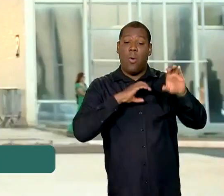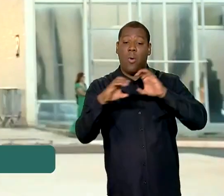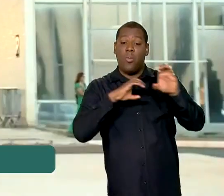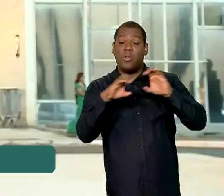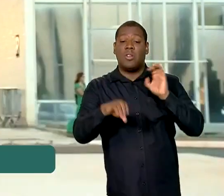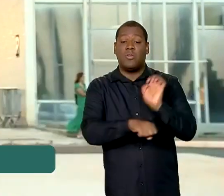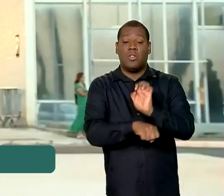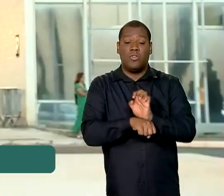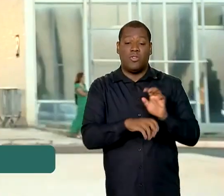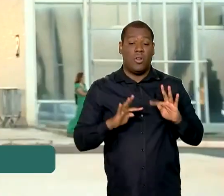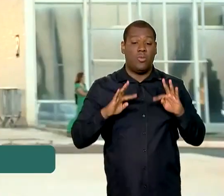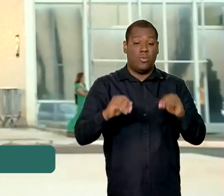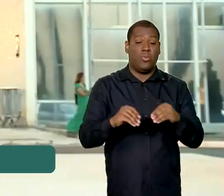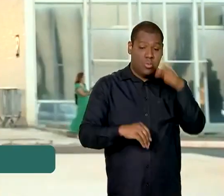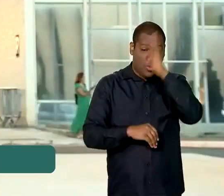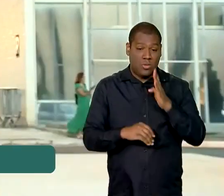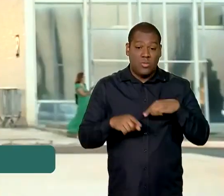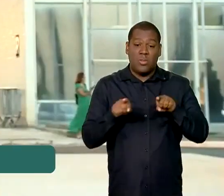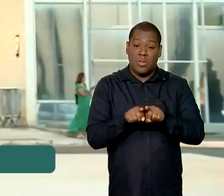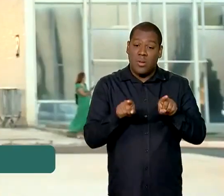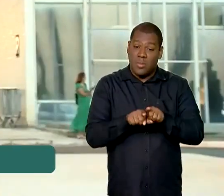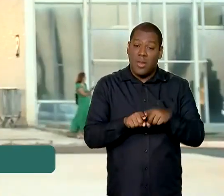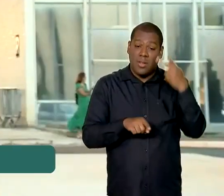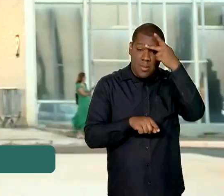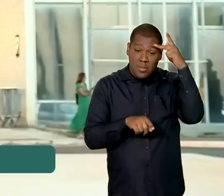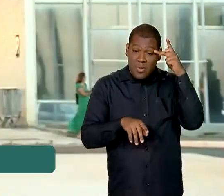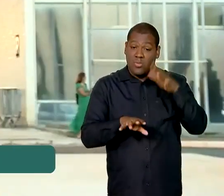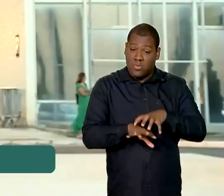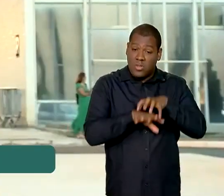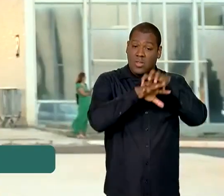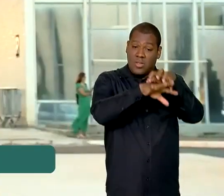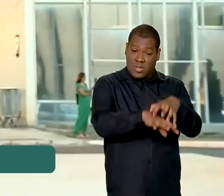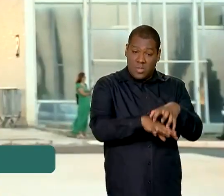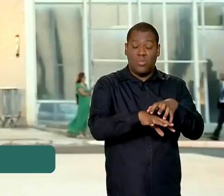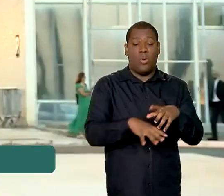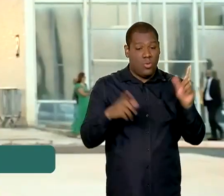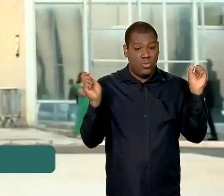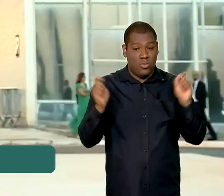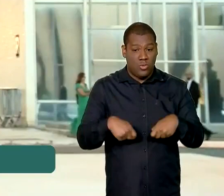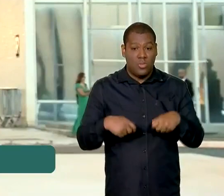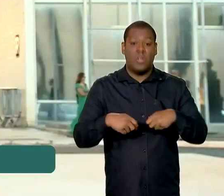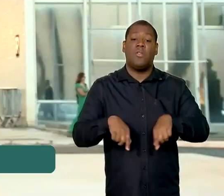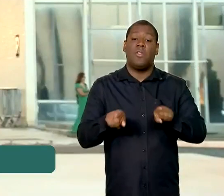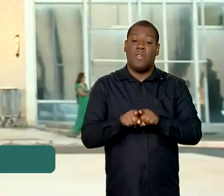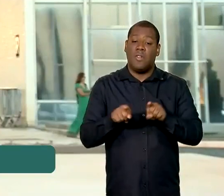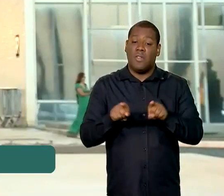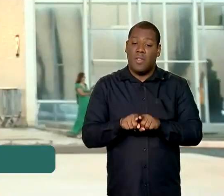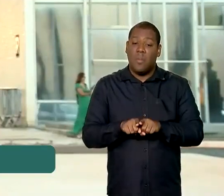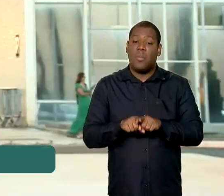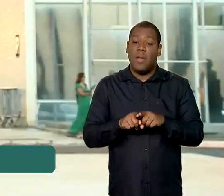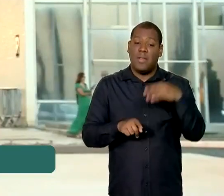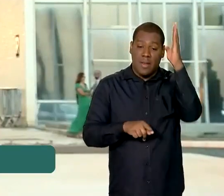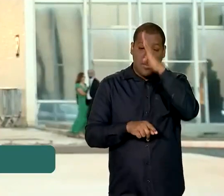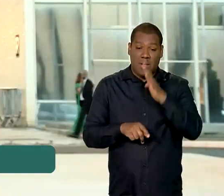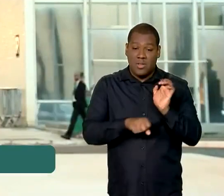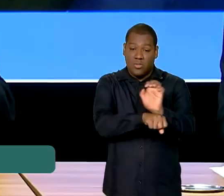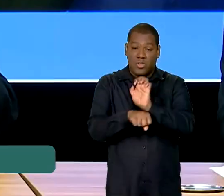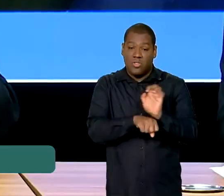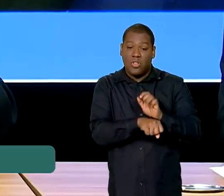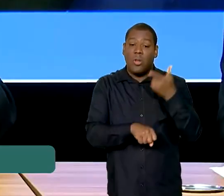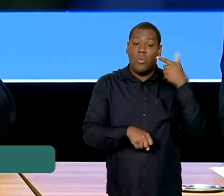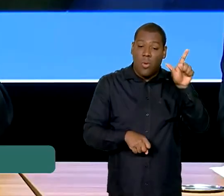às necessidades de transporte de pessoas e cargas, incluindo doações para as vítimas das enchentes.